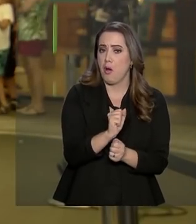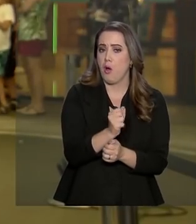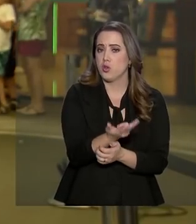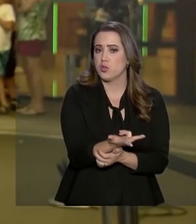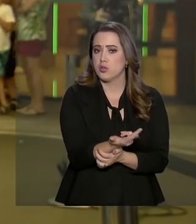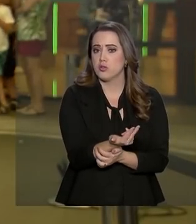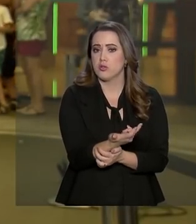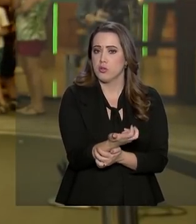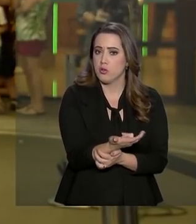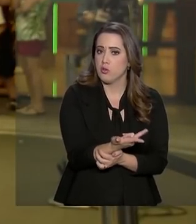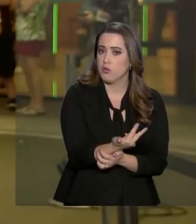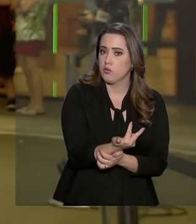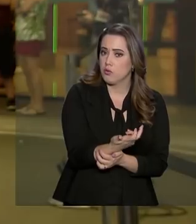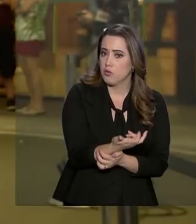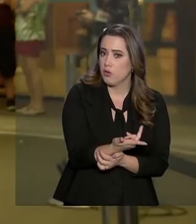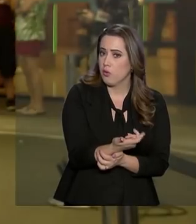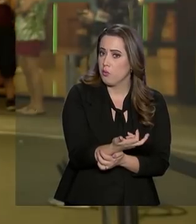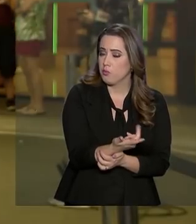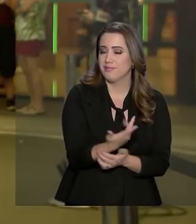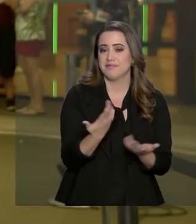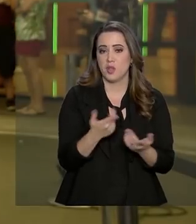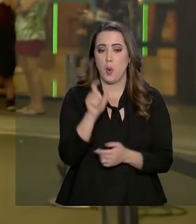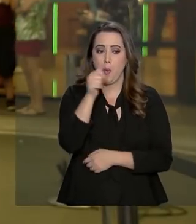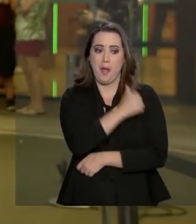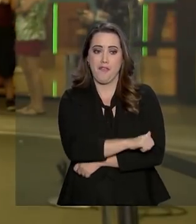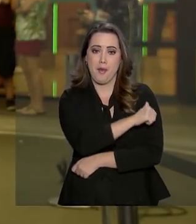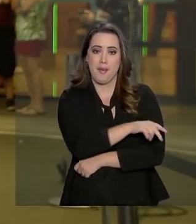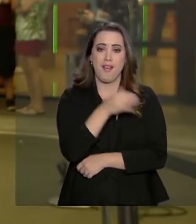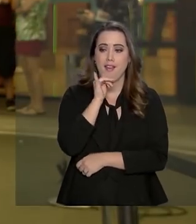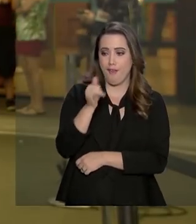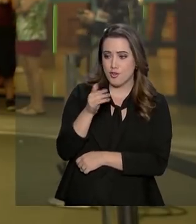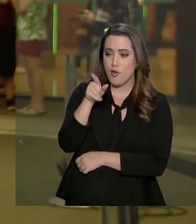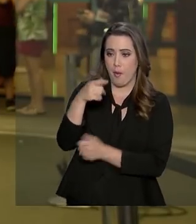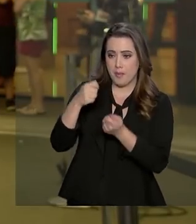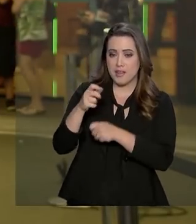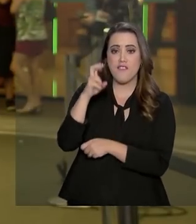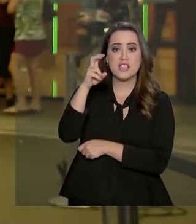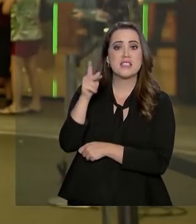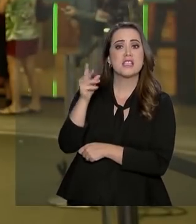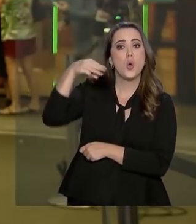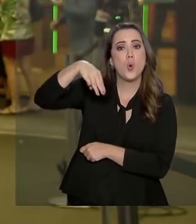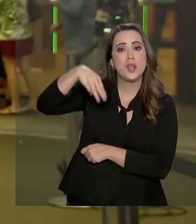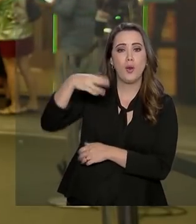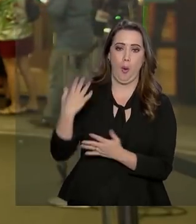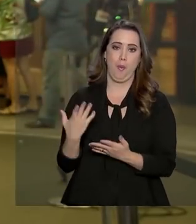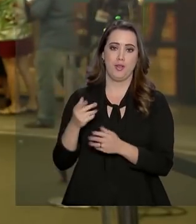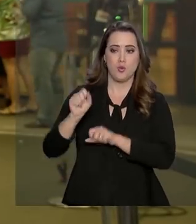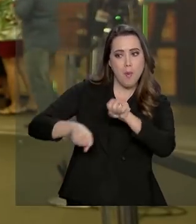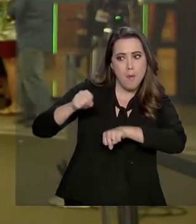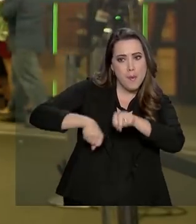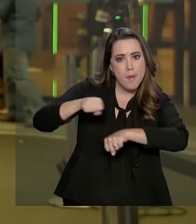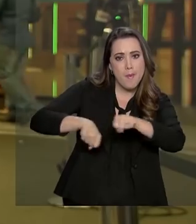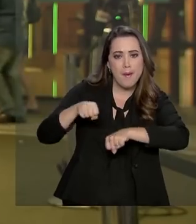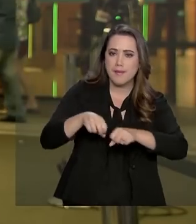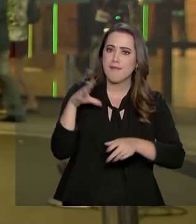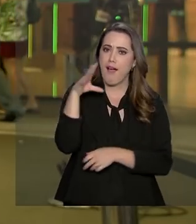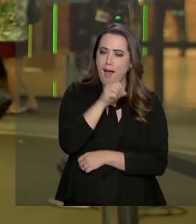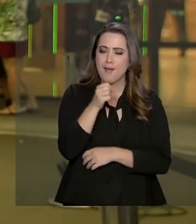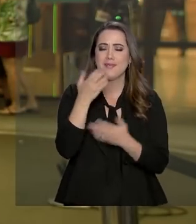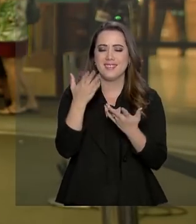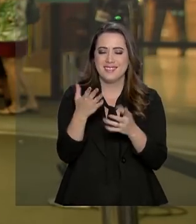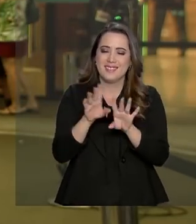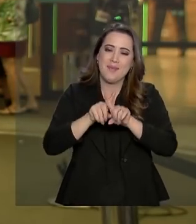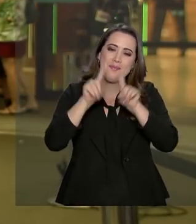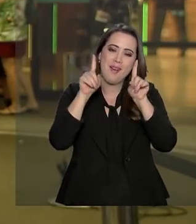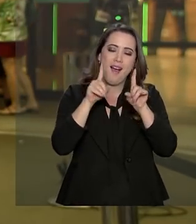enfermeira chegou a brincar com o presidente que ele precisava bater uma meta de 5 quilômetros, mas em entrevista coletiva, o porta-voz da